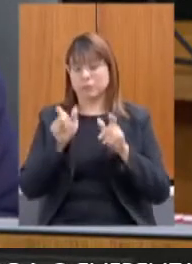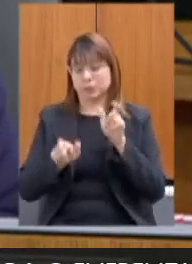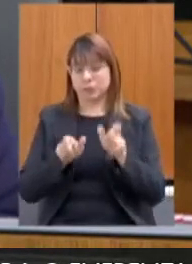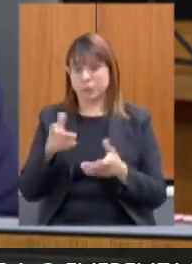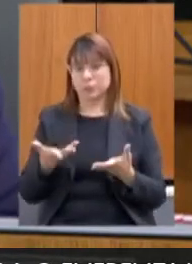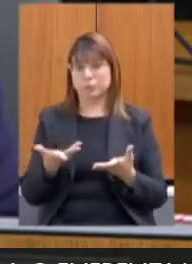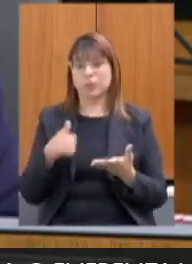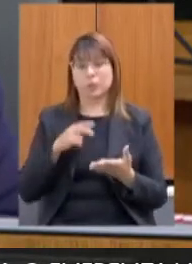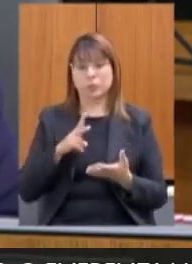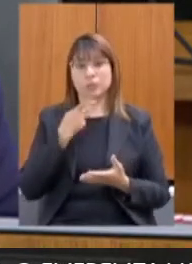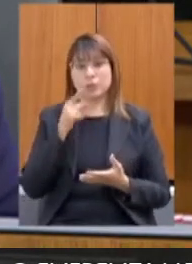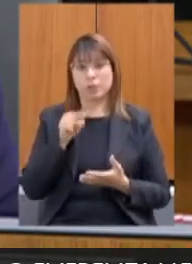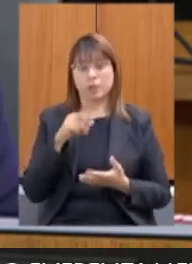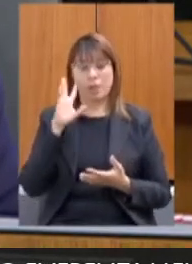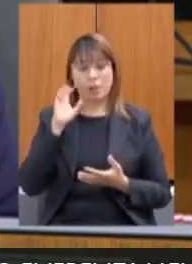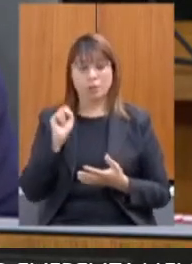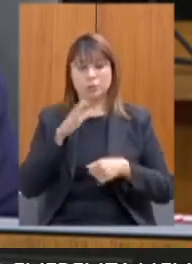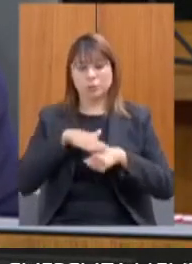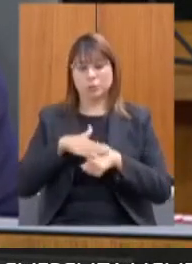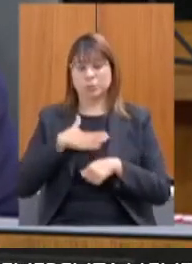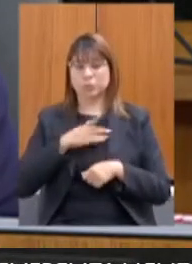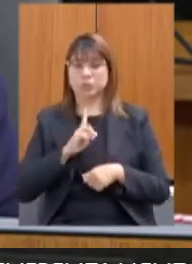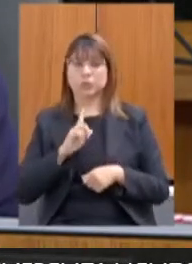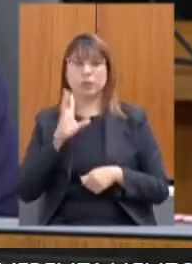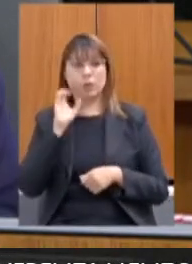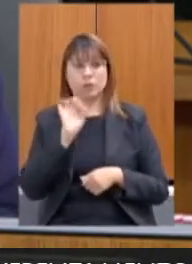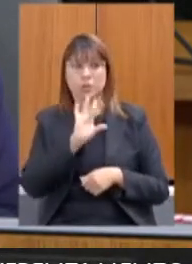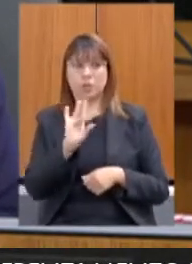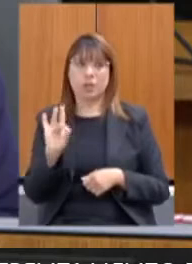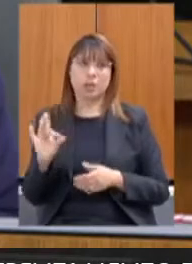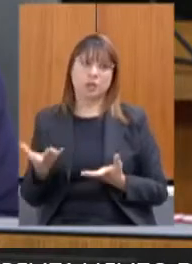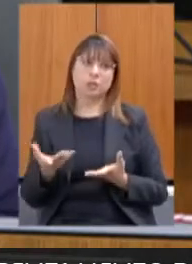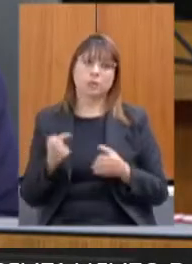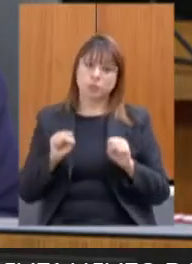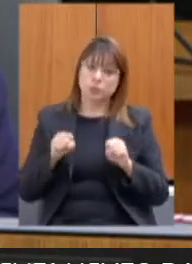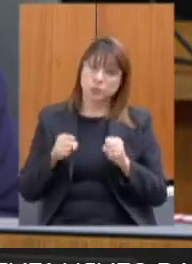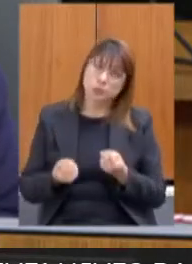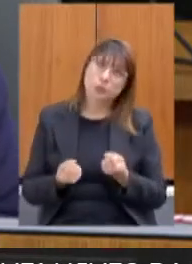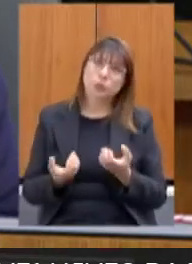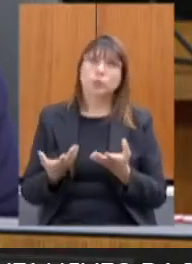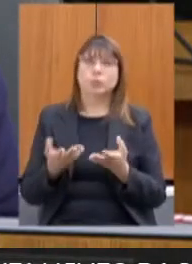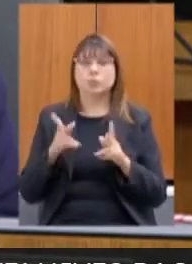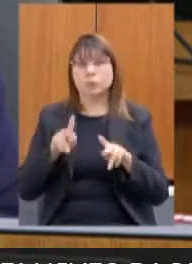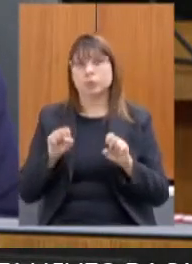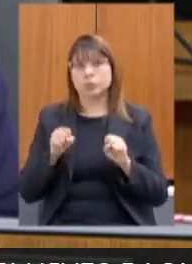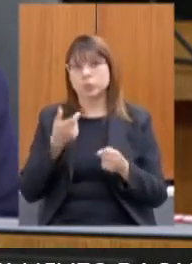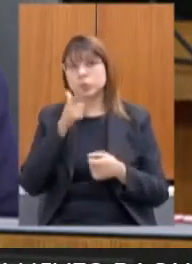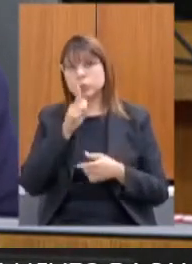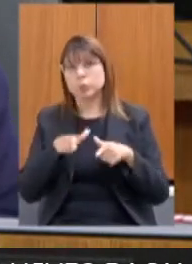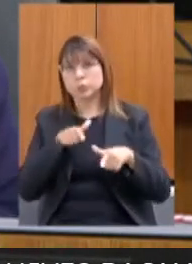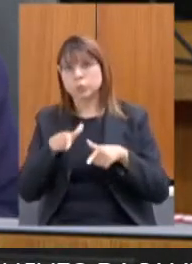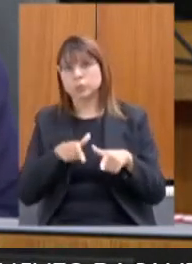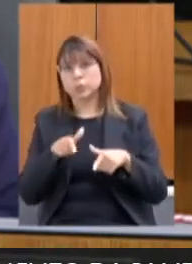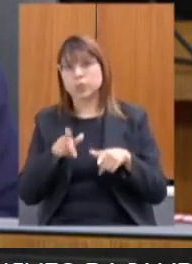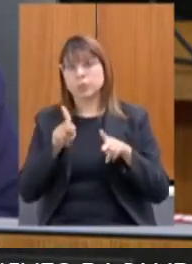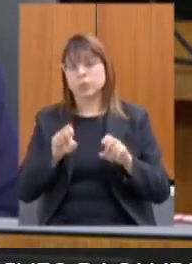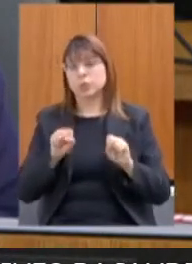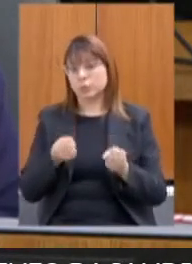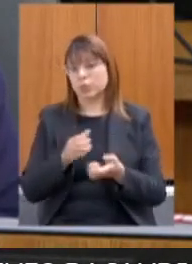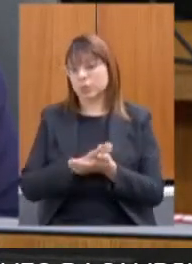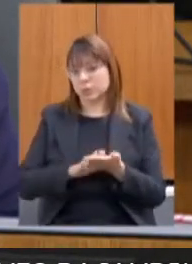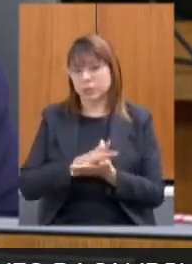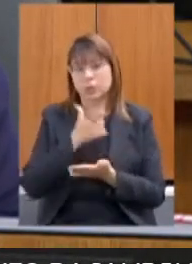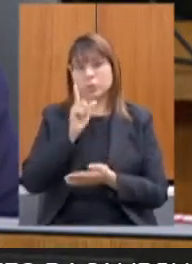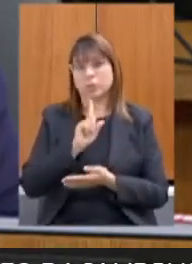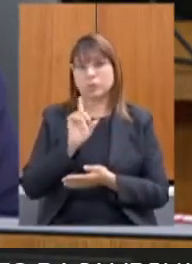não acho que é mérito pessoal, cada um faz, se esforça e aqueles que se esforçam conseguem empregos, que não se esforçam não